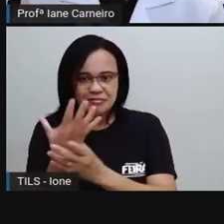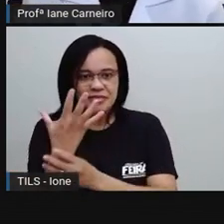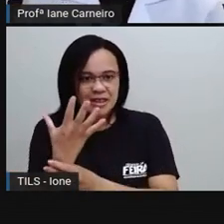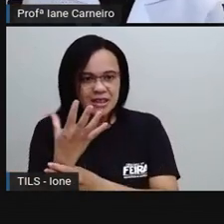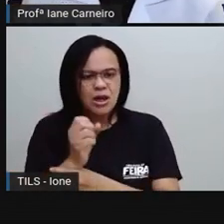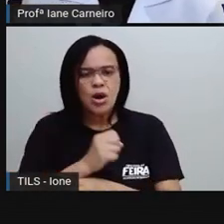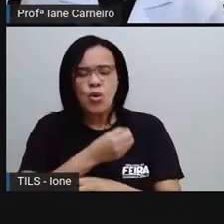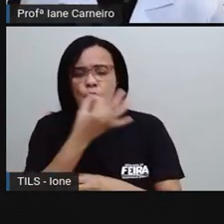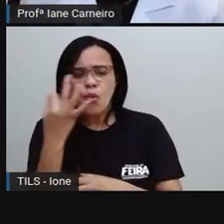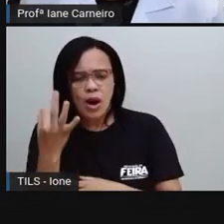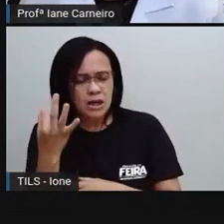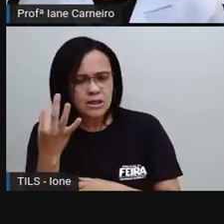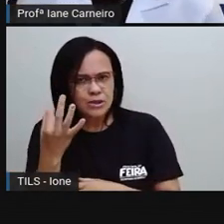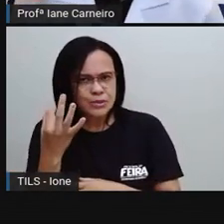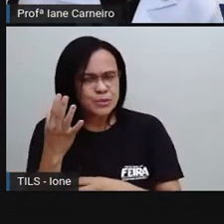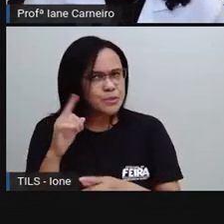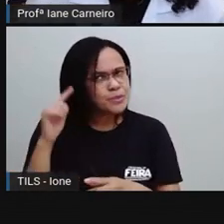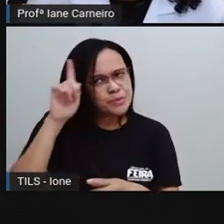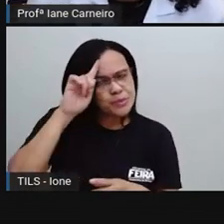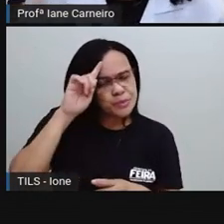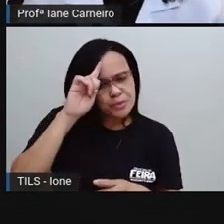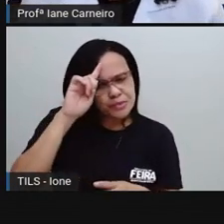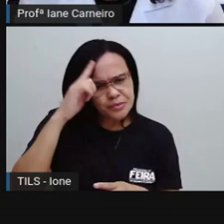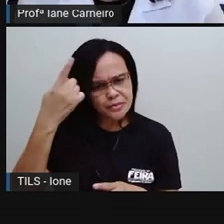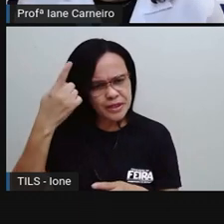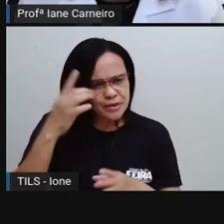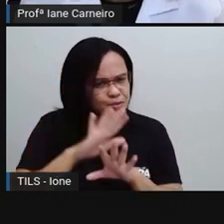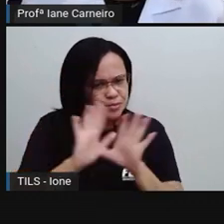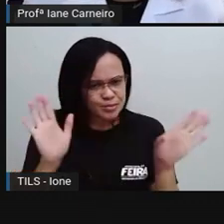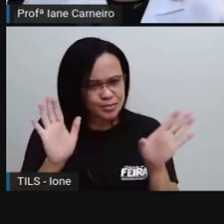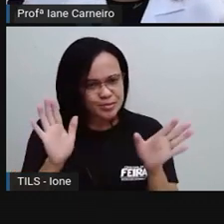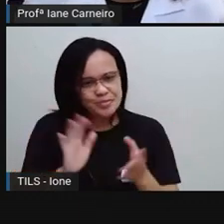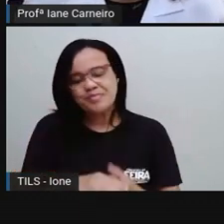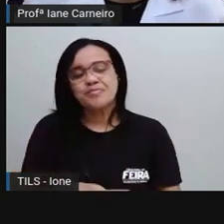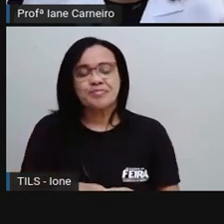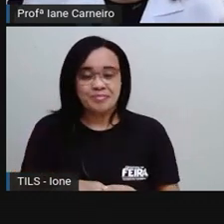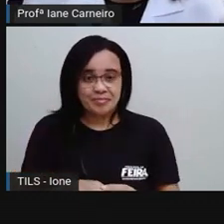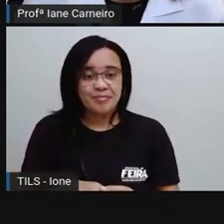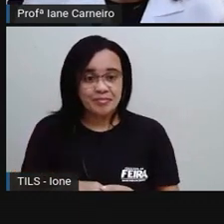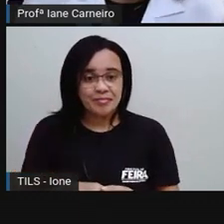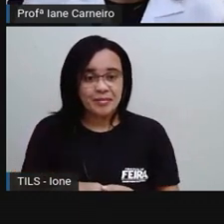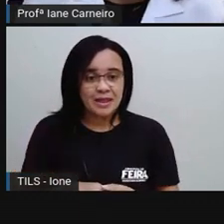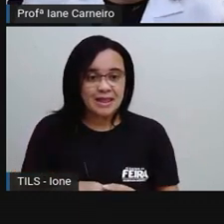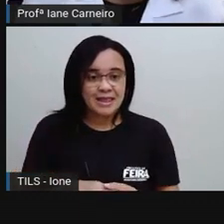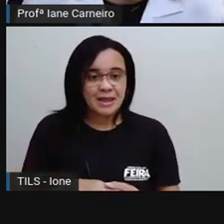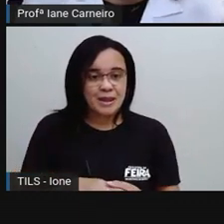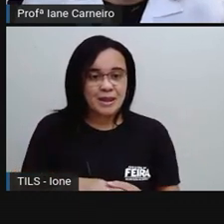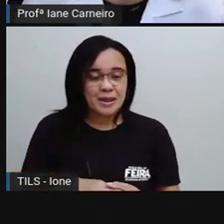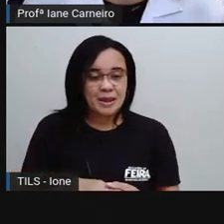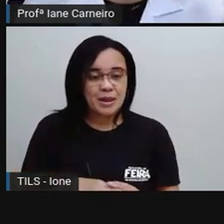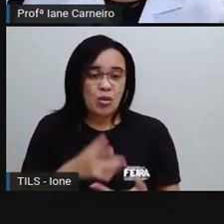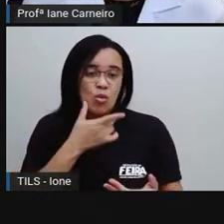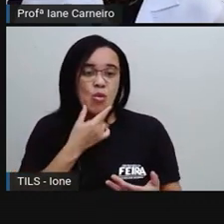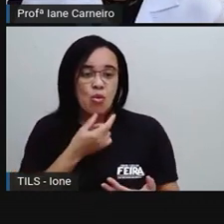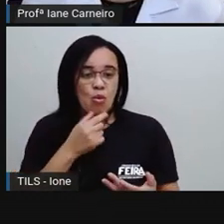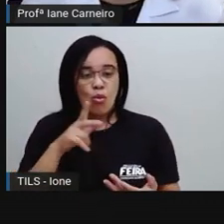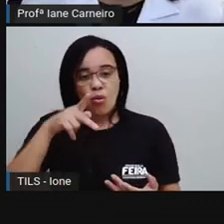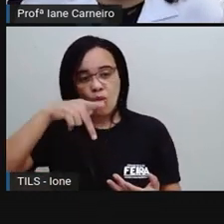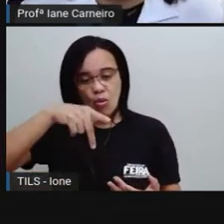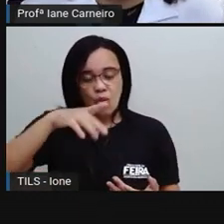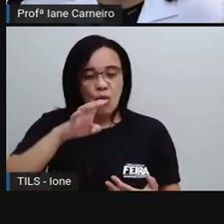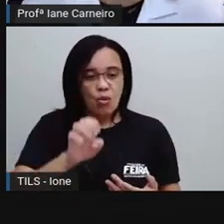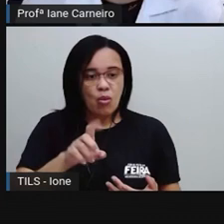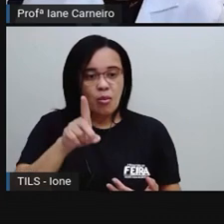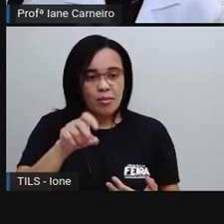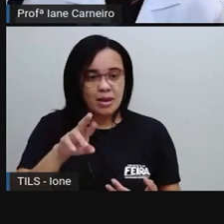copos cada um bebeu. Vamos ver quem bebeu mais e quem bebeu menos? Vamos lá. Então, Pedro, vamos ver quantos copos Pedro bebeu. Bebeu